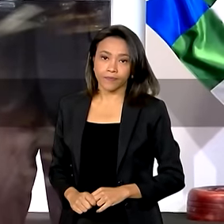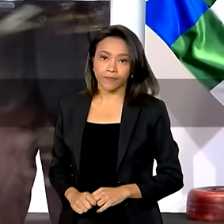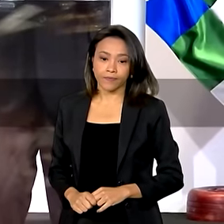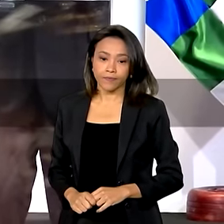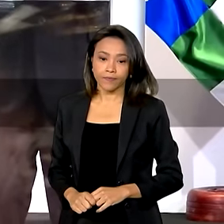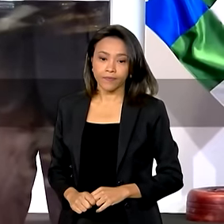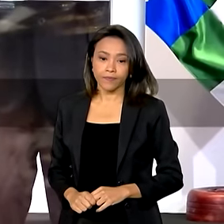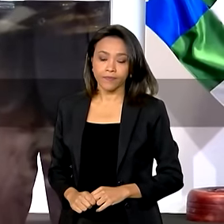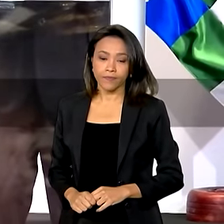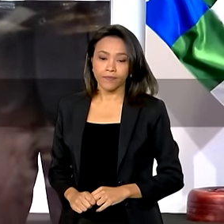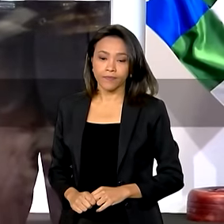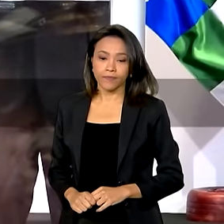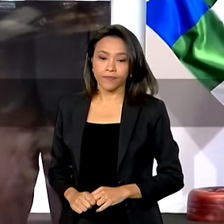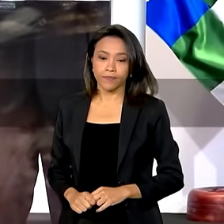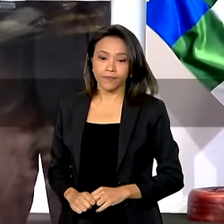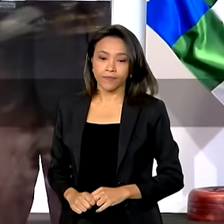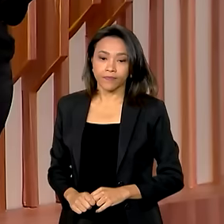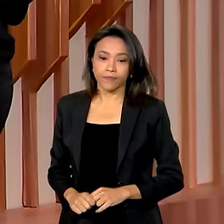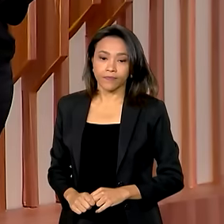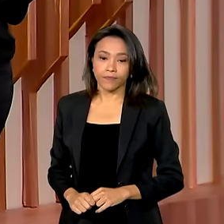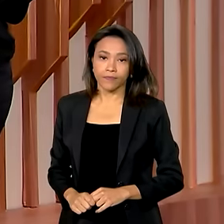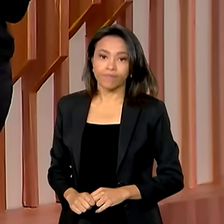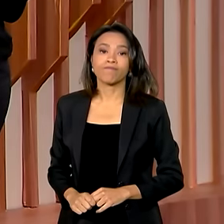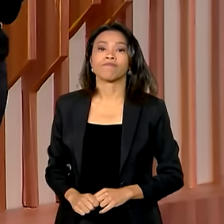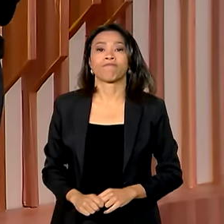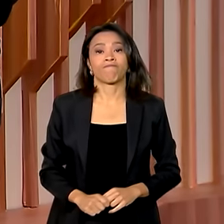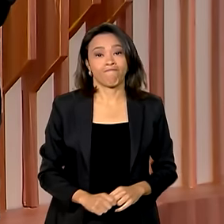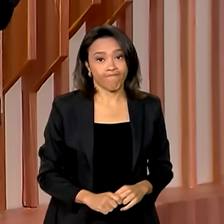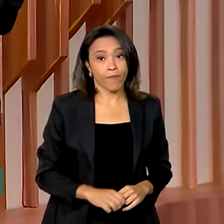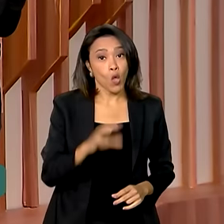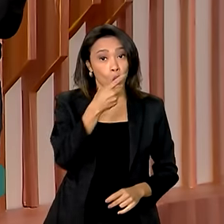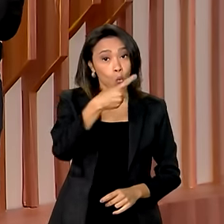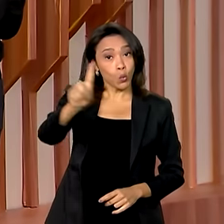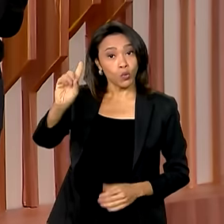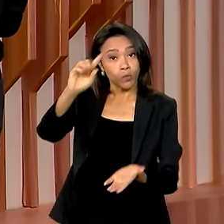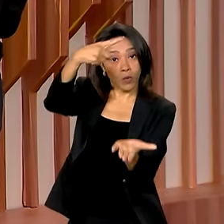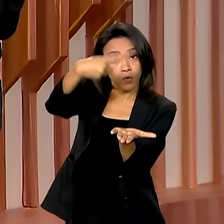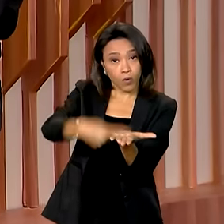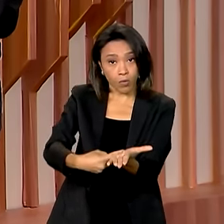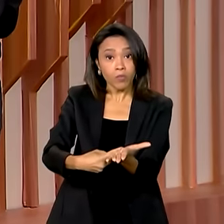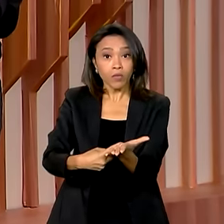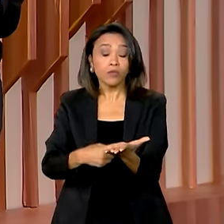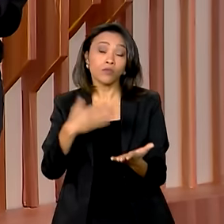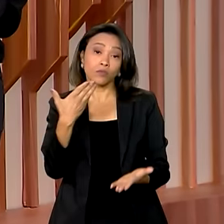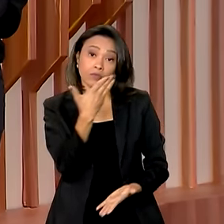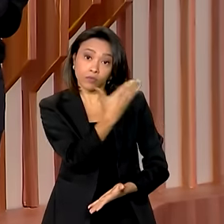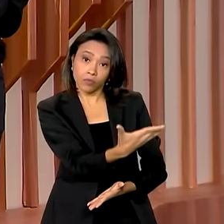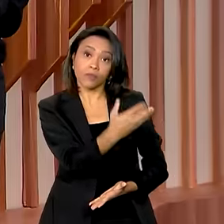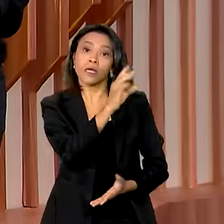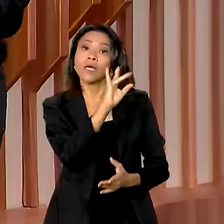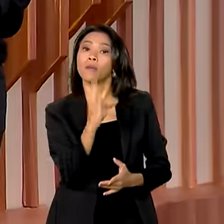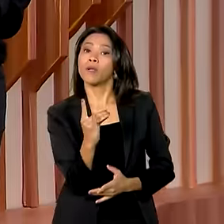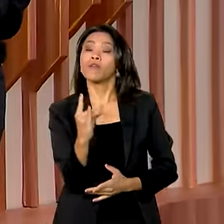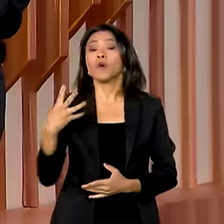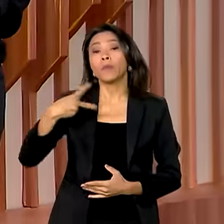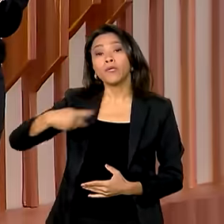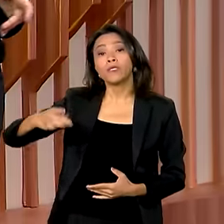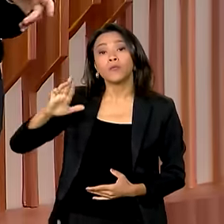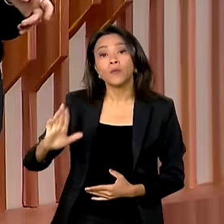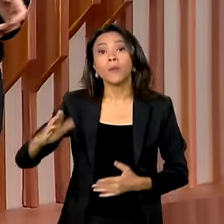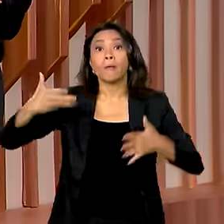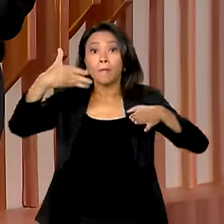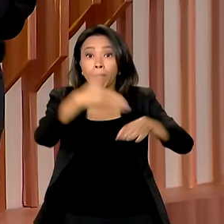e esses melhores dias para o nosso povo. E no último compromisso no país vizinho, o presidente Lula participou do